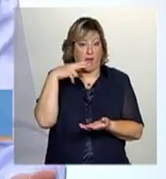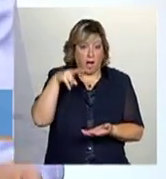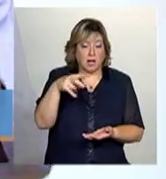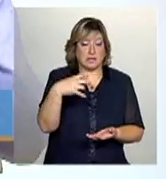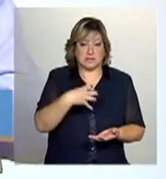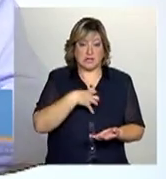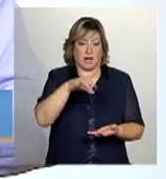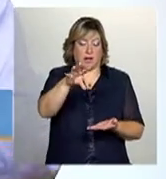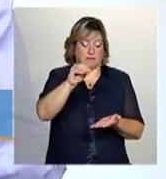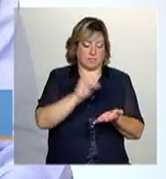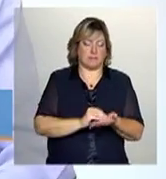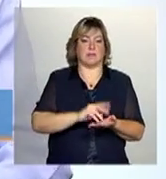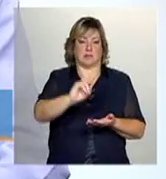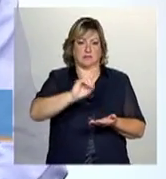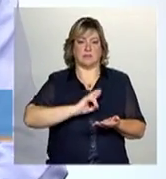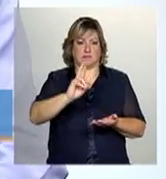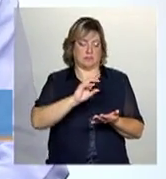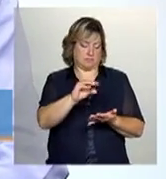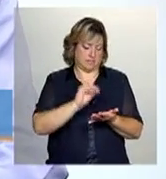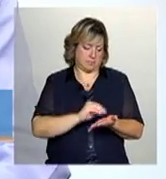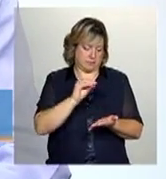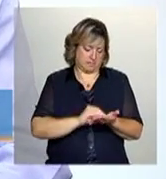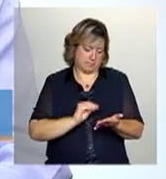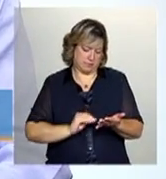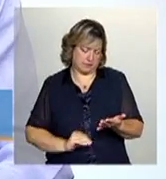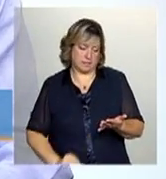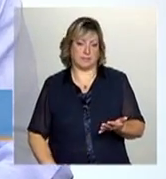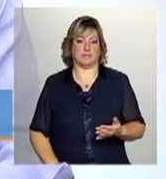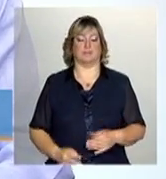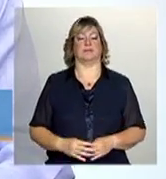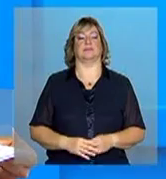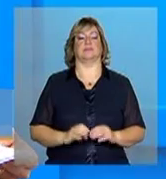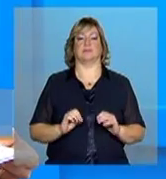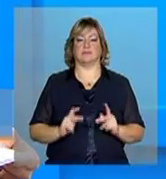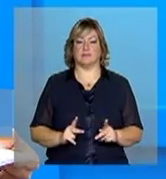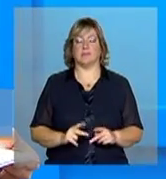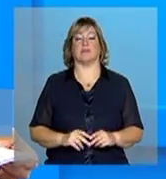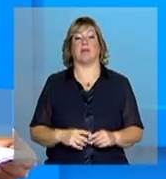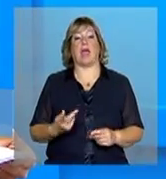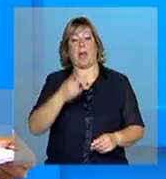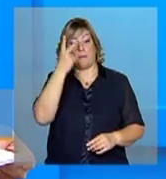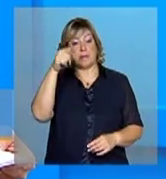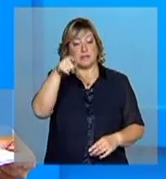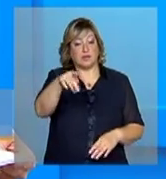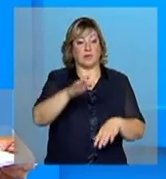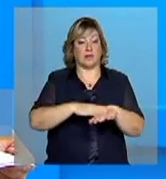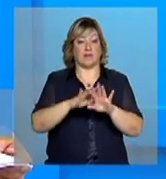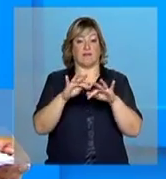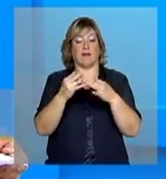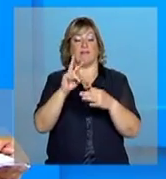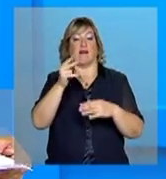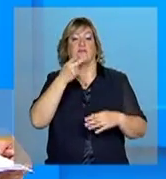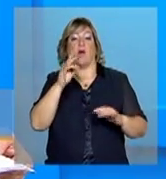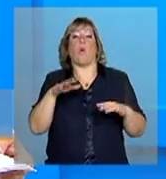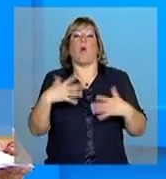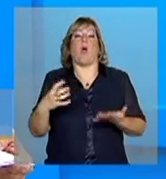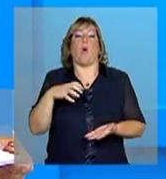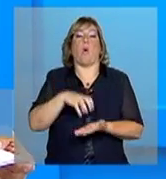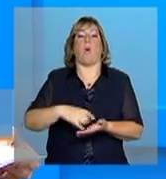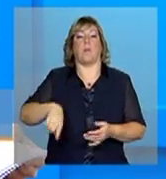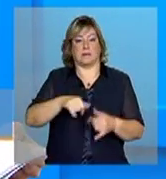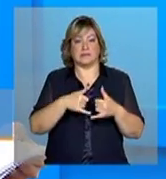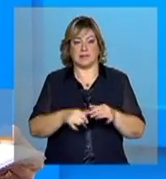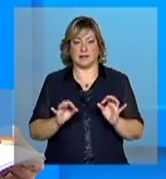identificar, o entrevistador vai marcar ali. Ah, perfeito. Então, a pessoa vai dizer em que grupo está.